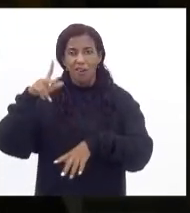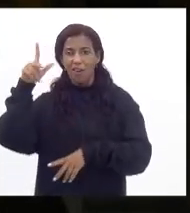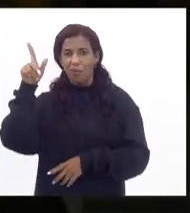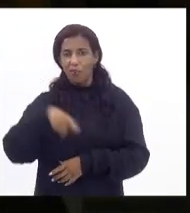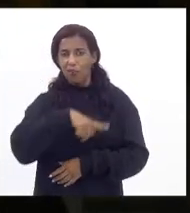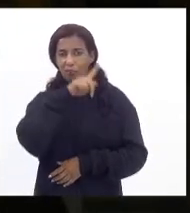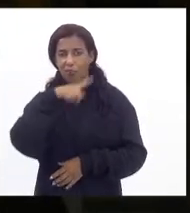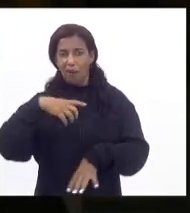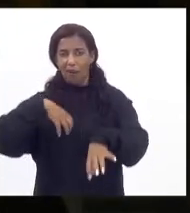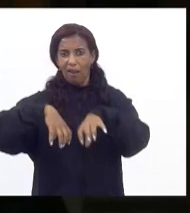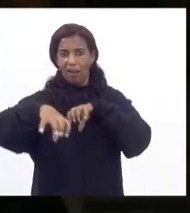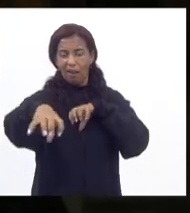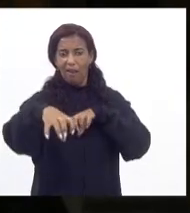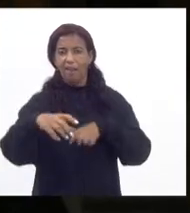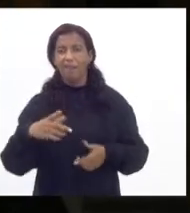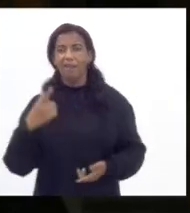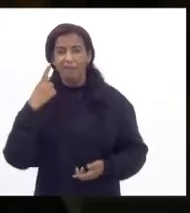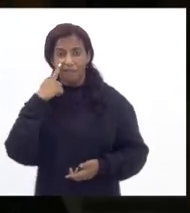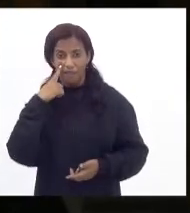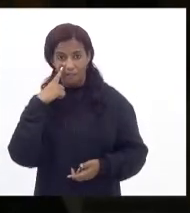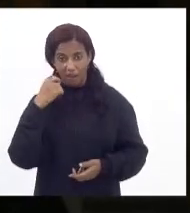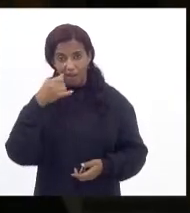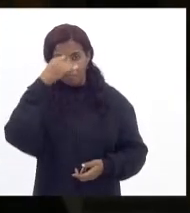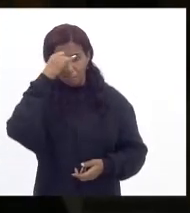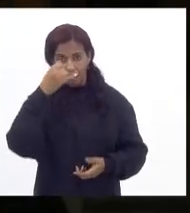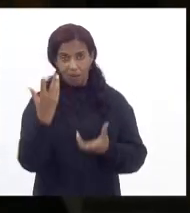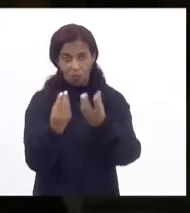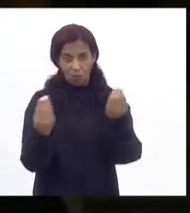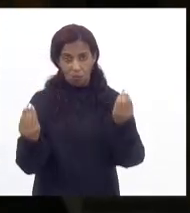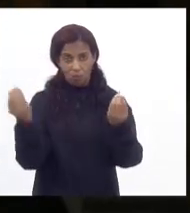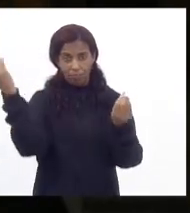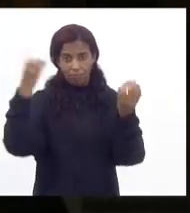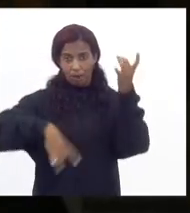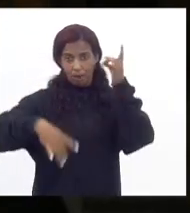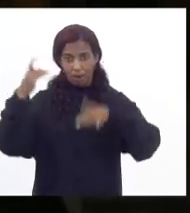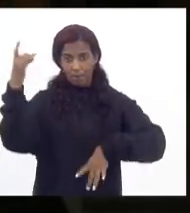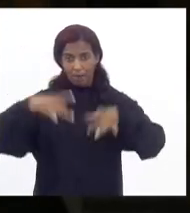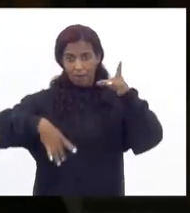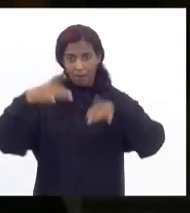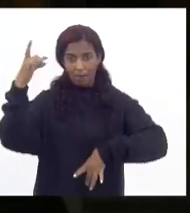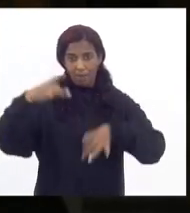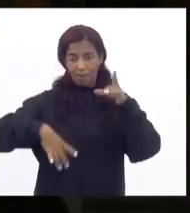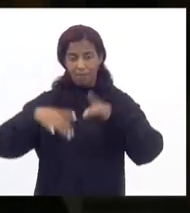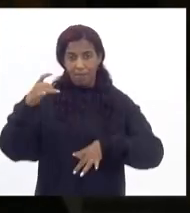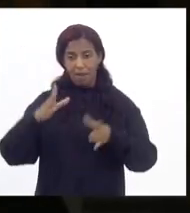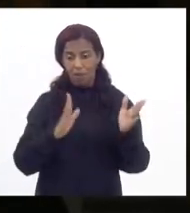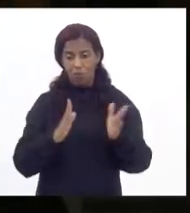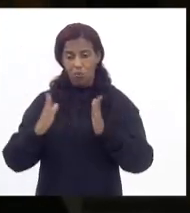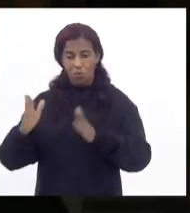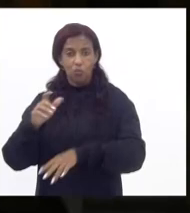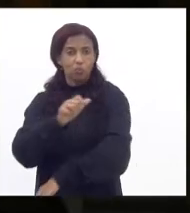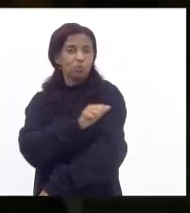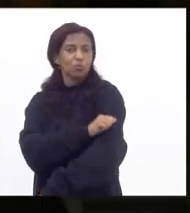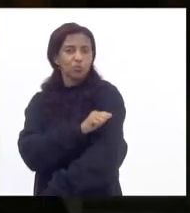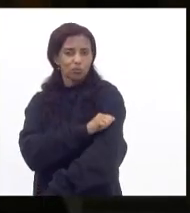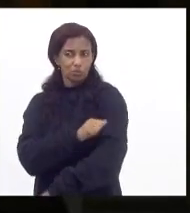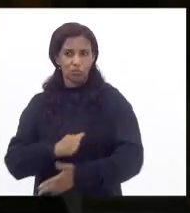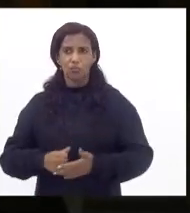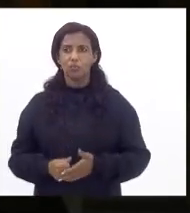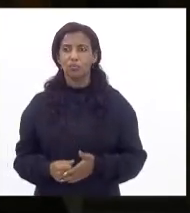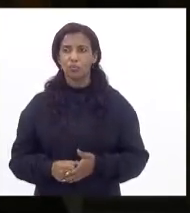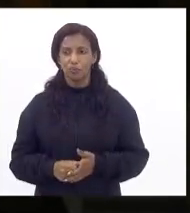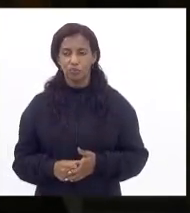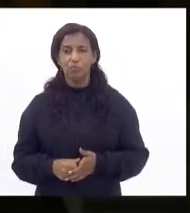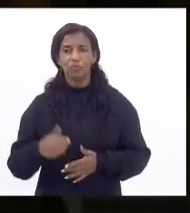pode agravar a evasão escolar pode fazer com que a parcela de estudantes que por questões econômicas por